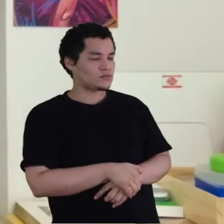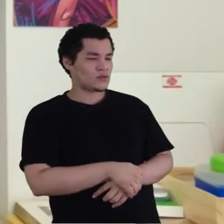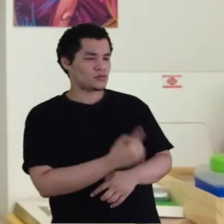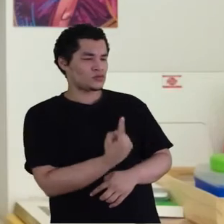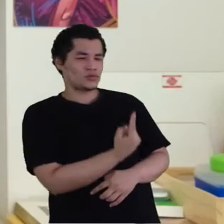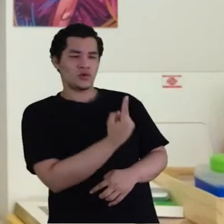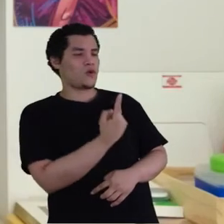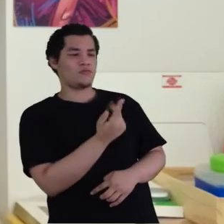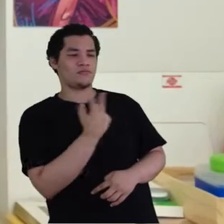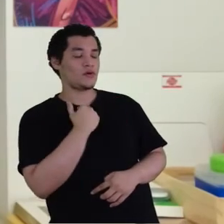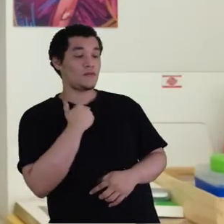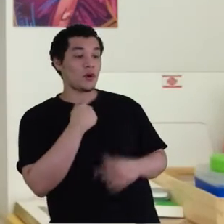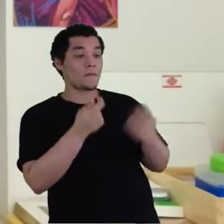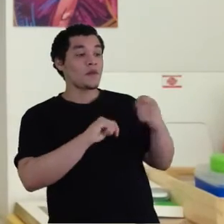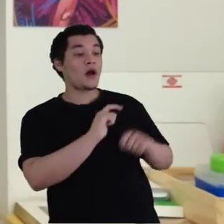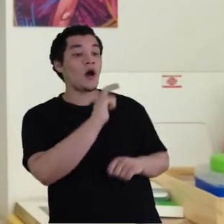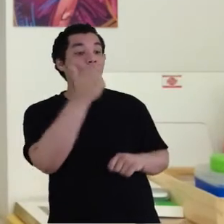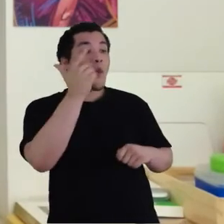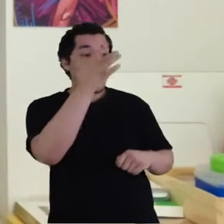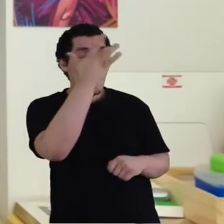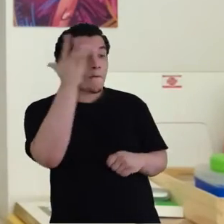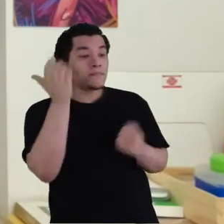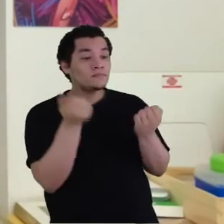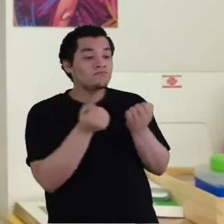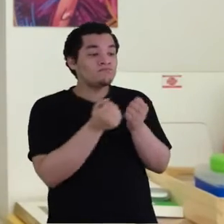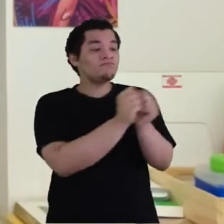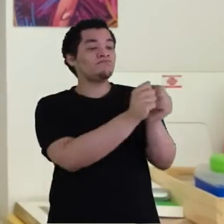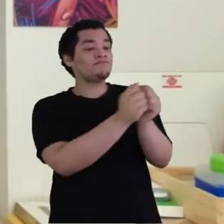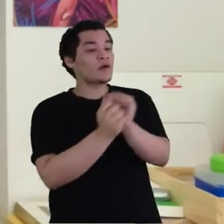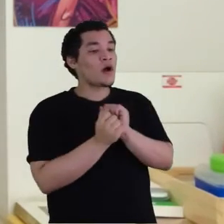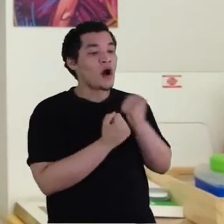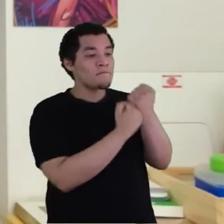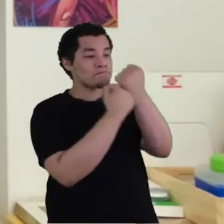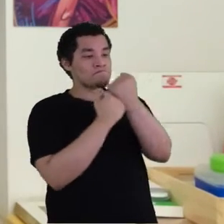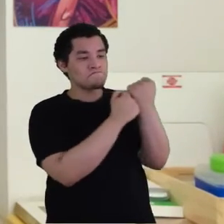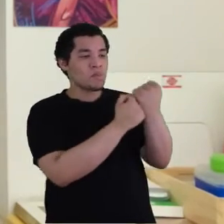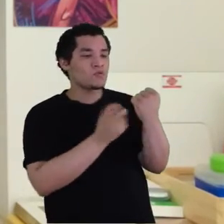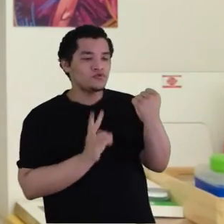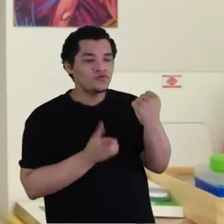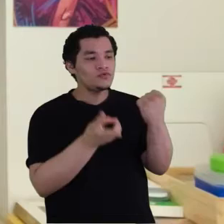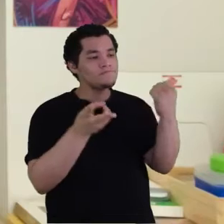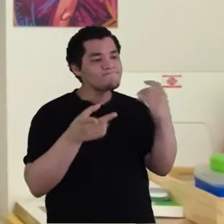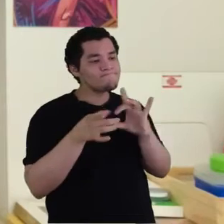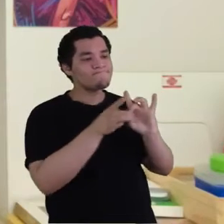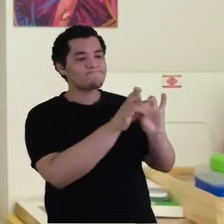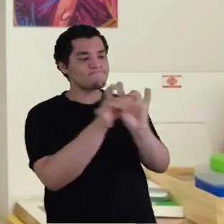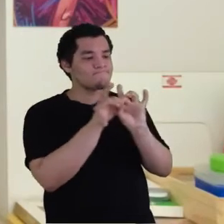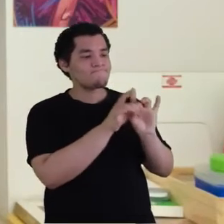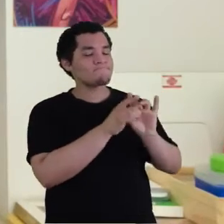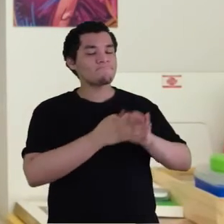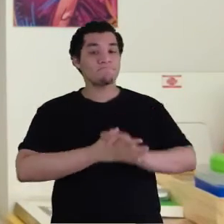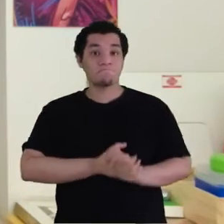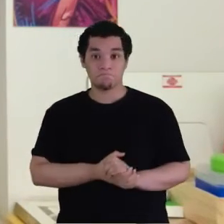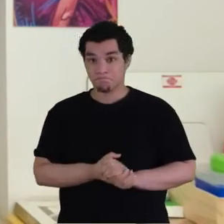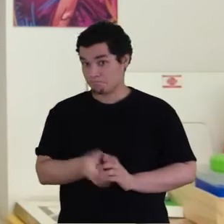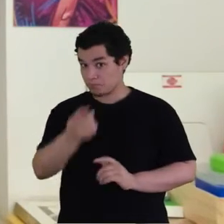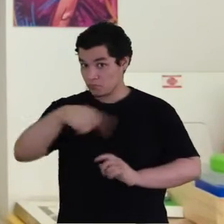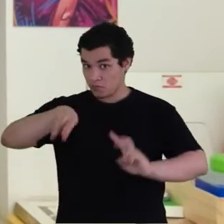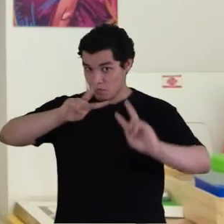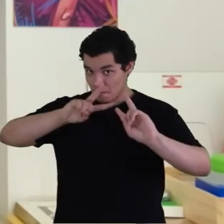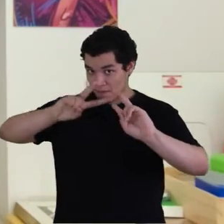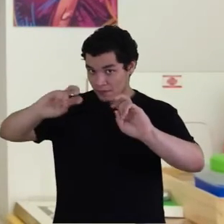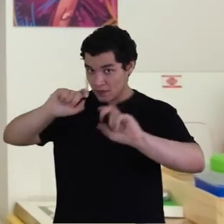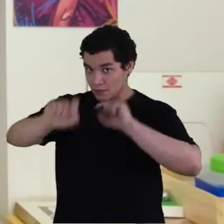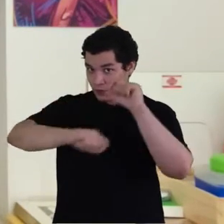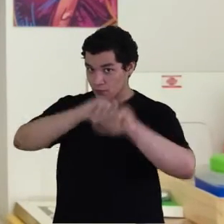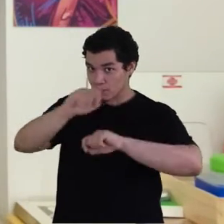o homem esteja só, farei para ele alguém que o auxilie e lhe corresponda. Então aqui já fica